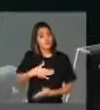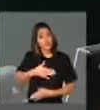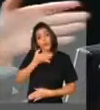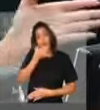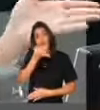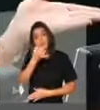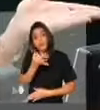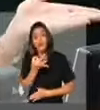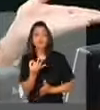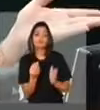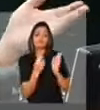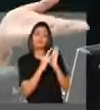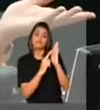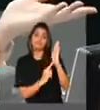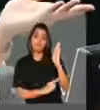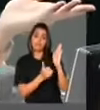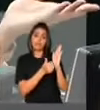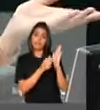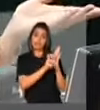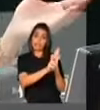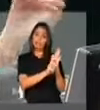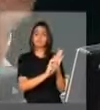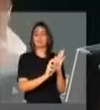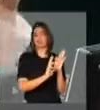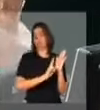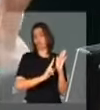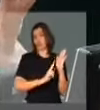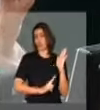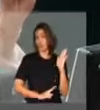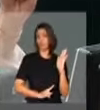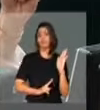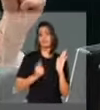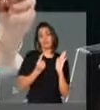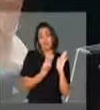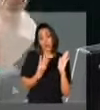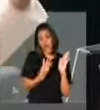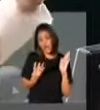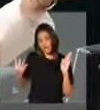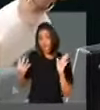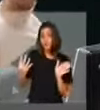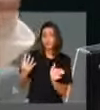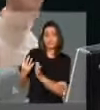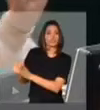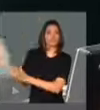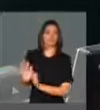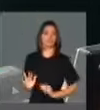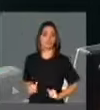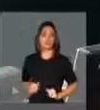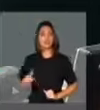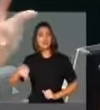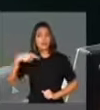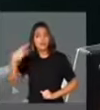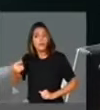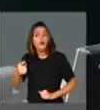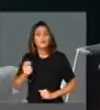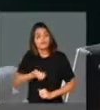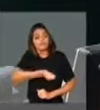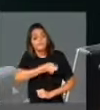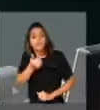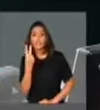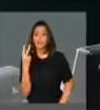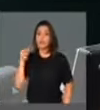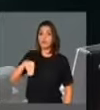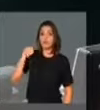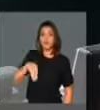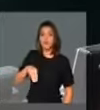se assinaram depois, tira e pronto. E se for o caso, dá um tempo menor para quem queira falar depois. Um tempo de dois minutos só para poder